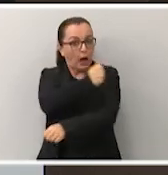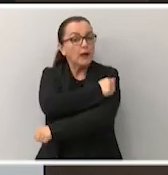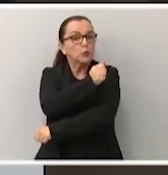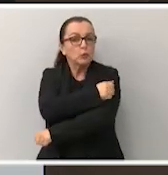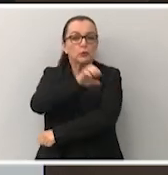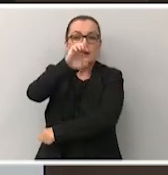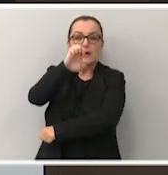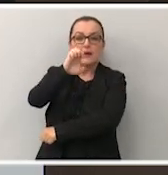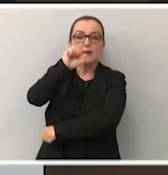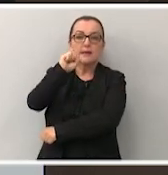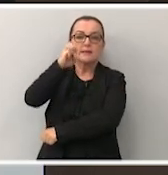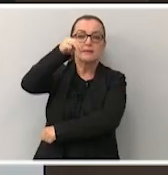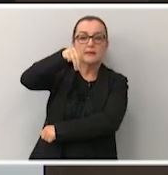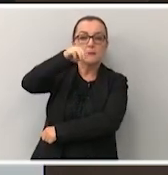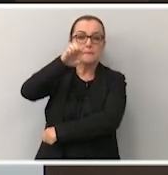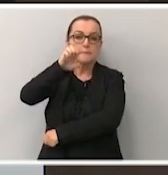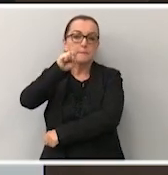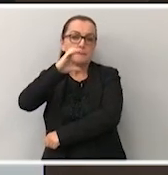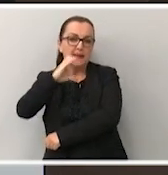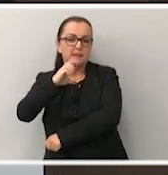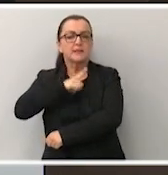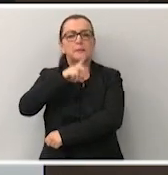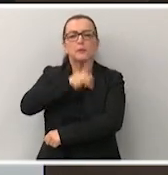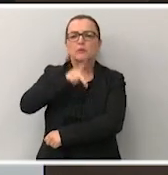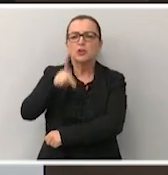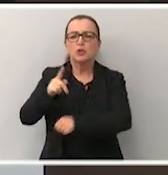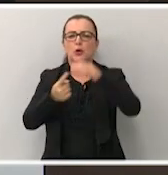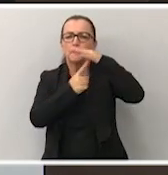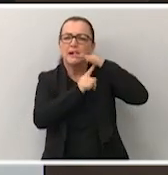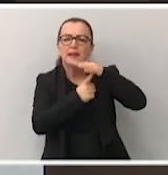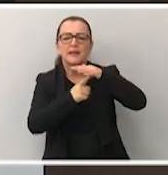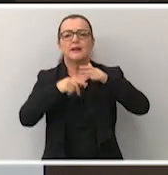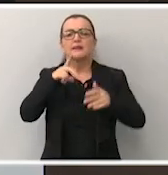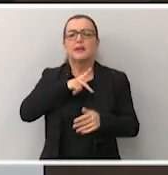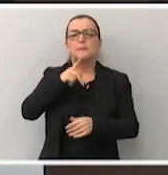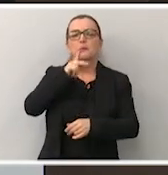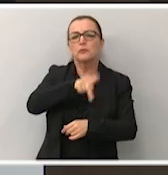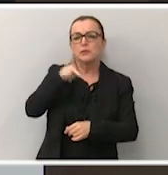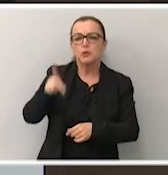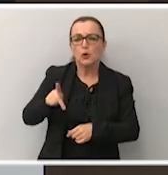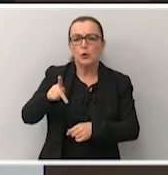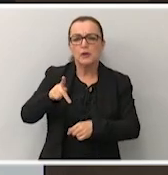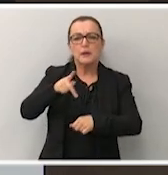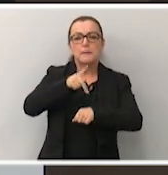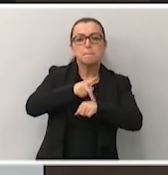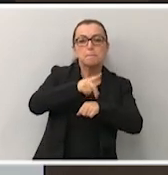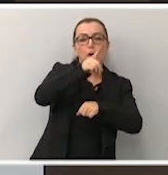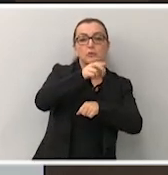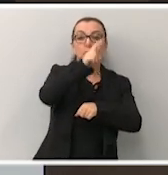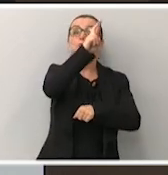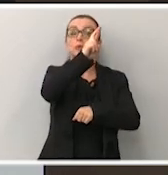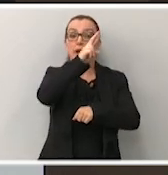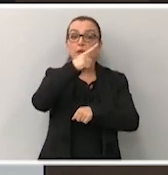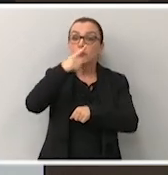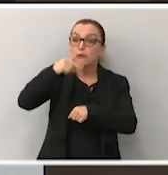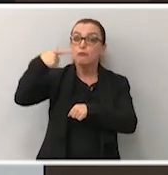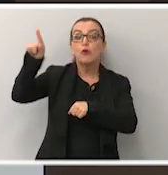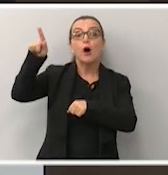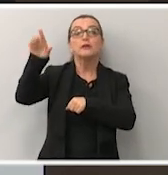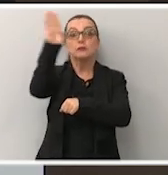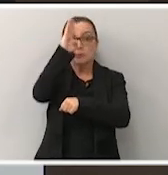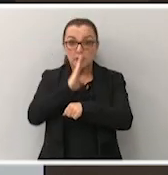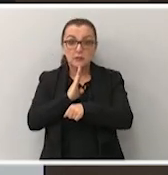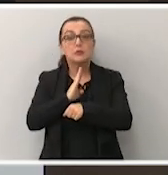excelente oportunidade, nós temos professores do Paraná dando aula, pessoal com pós-graduação, pós-doutorado fora do Brasil,